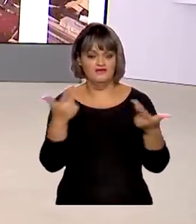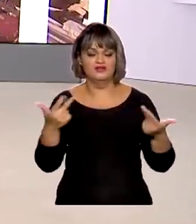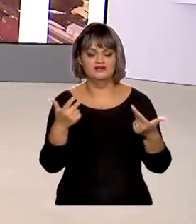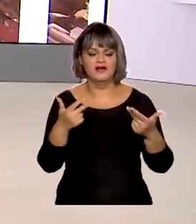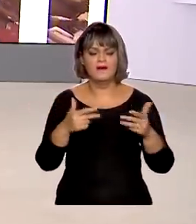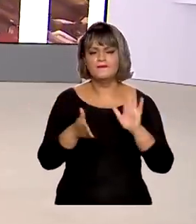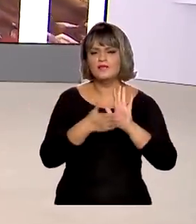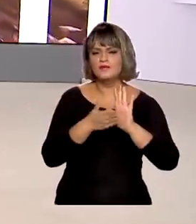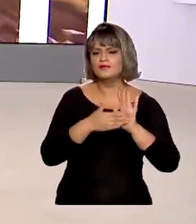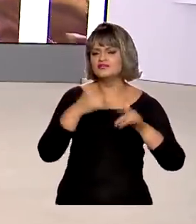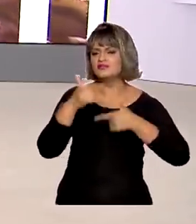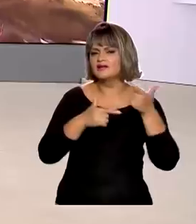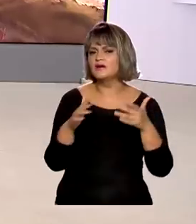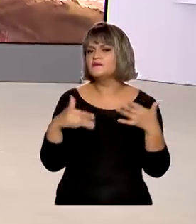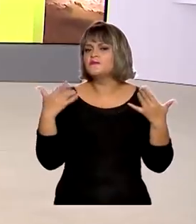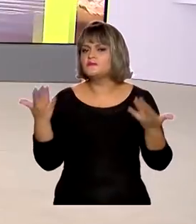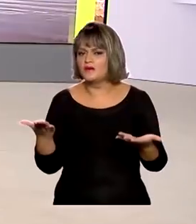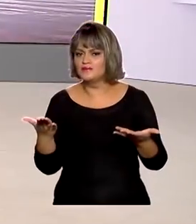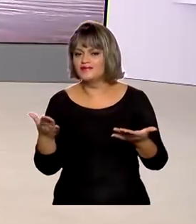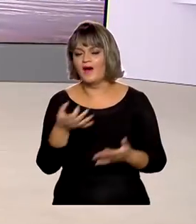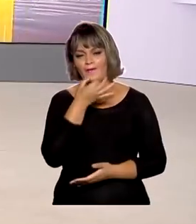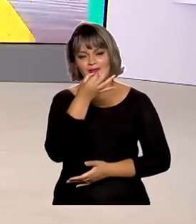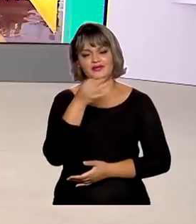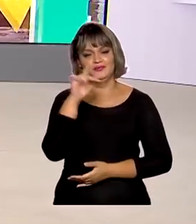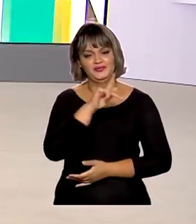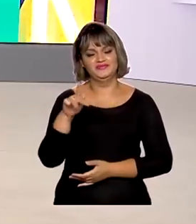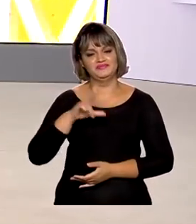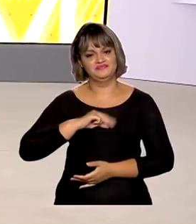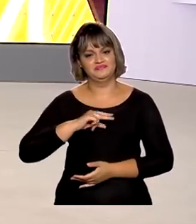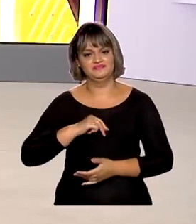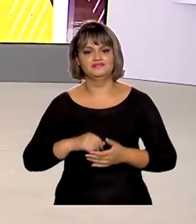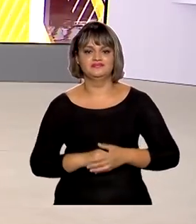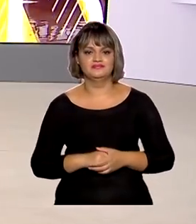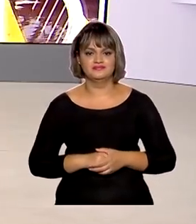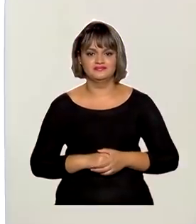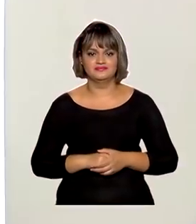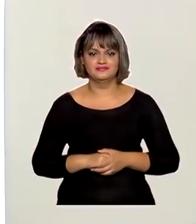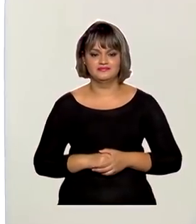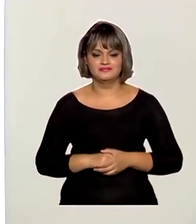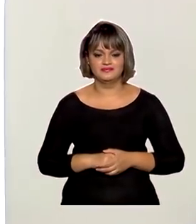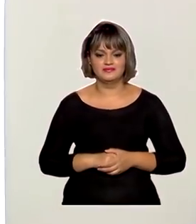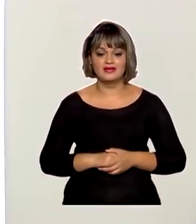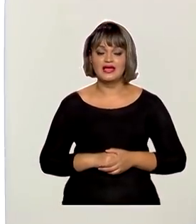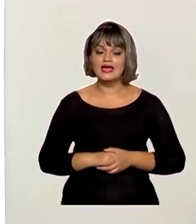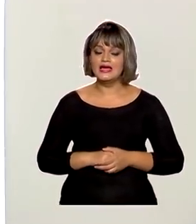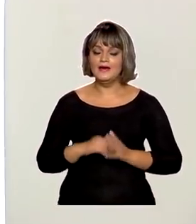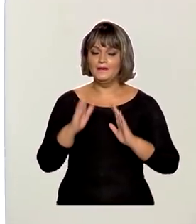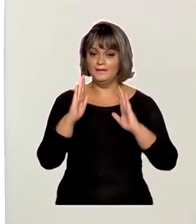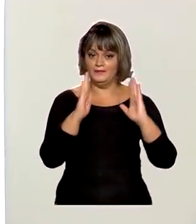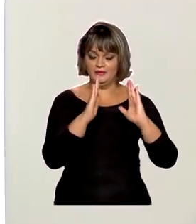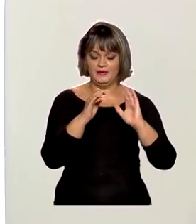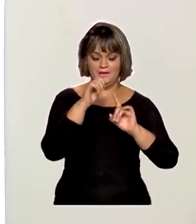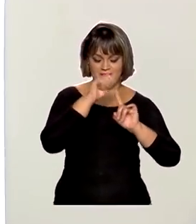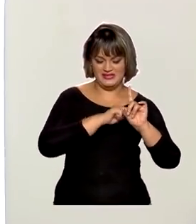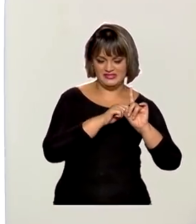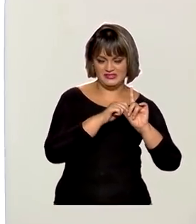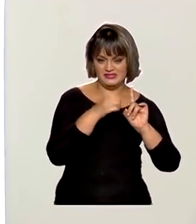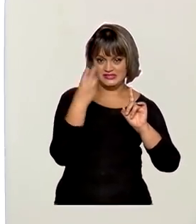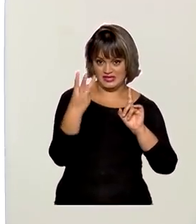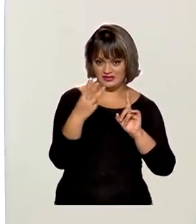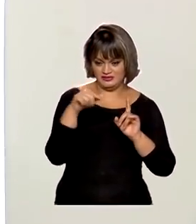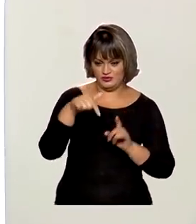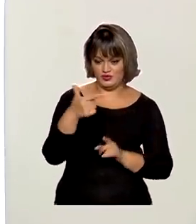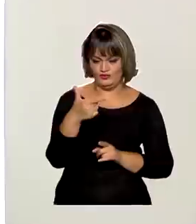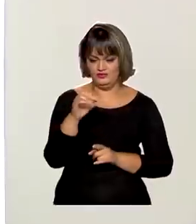ofertas de trabalho ao longo do ano no comentário de Ricardo Caldas. No primeiro trimestre de 2021, nós tivemos a